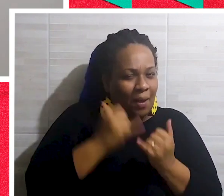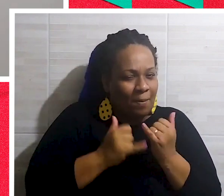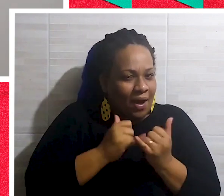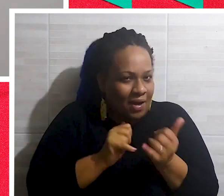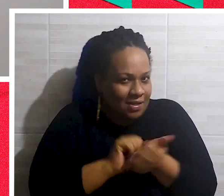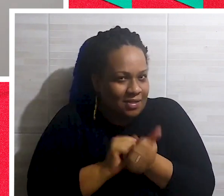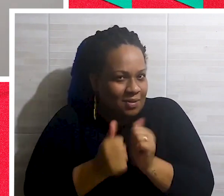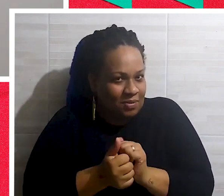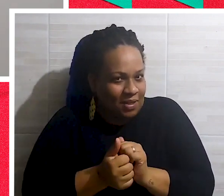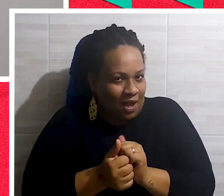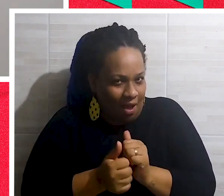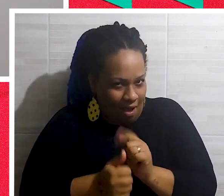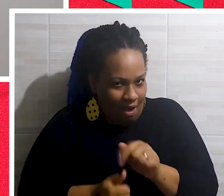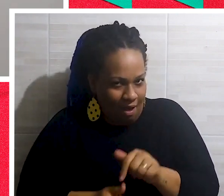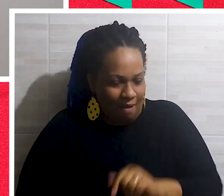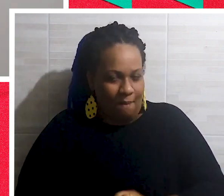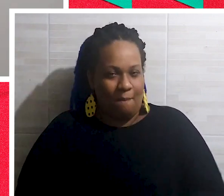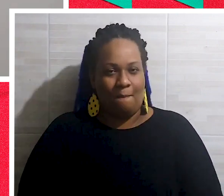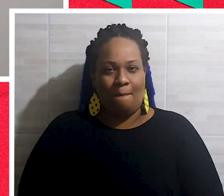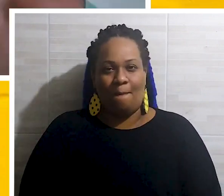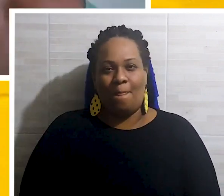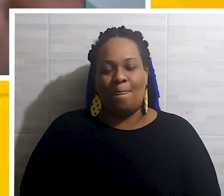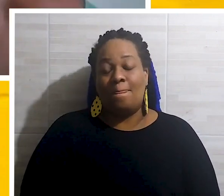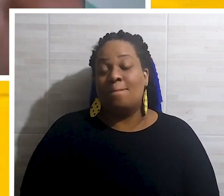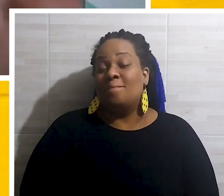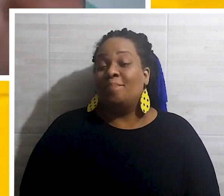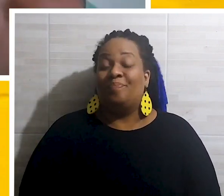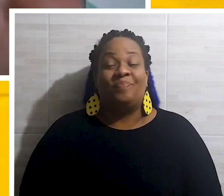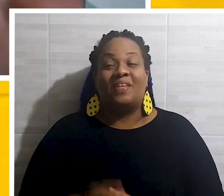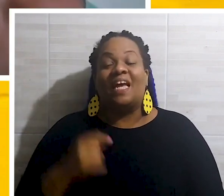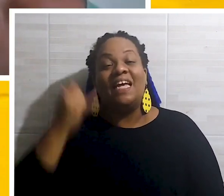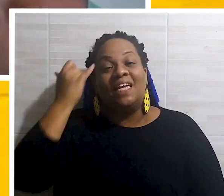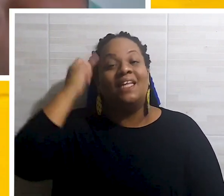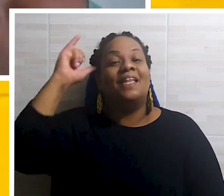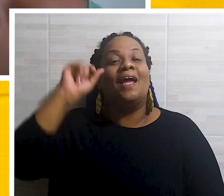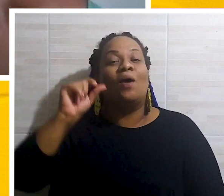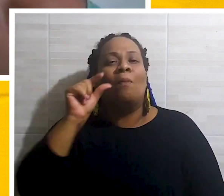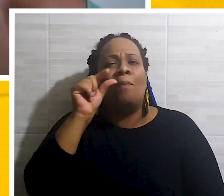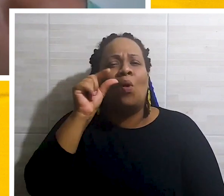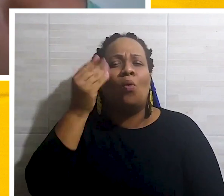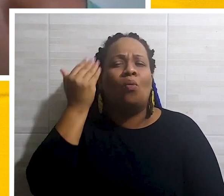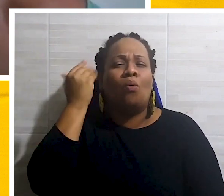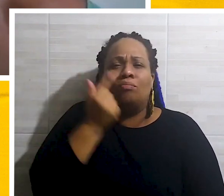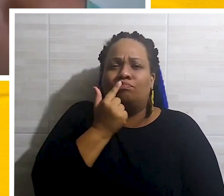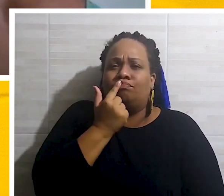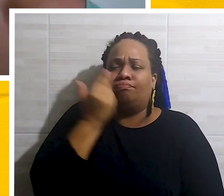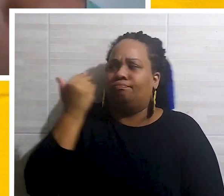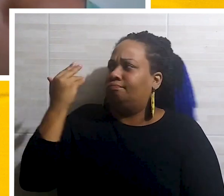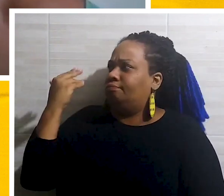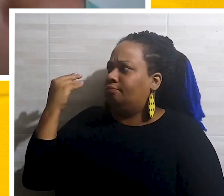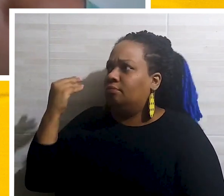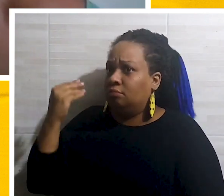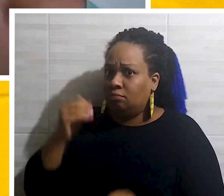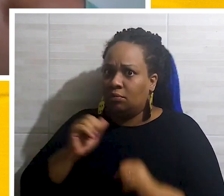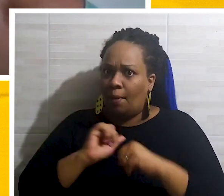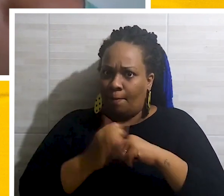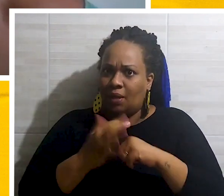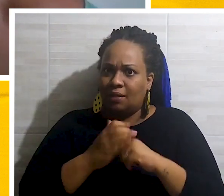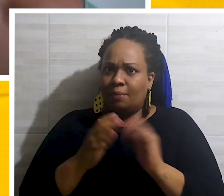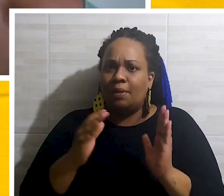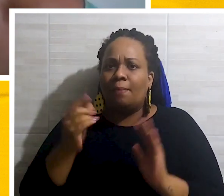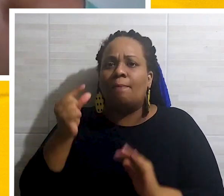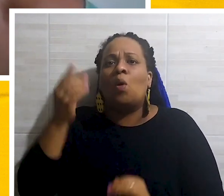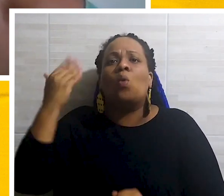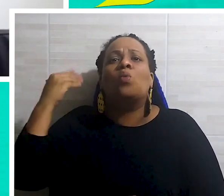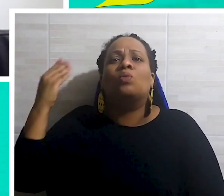parecida com essa que adaptaram para esse contexto? É, na verdade, essa ideia surgiu há pouco tempo, né? Surgiu durante